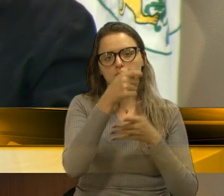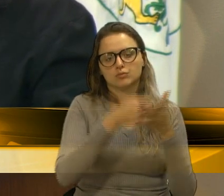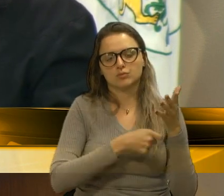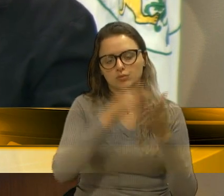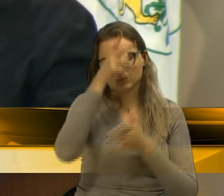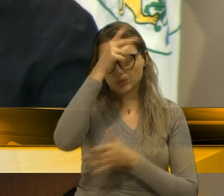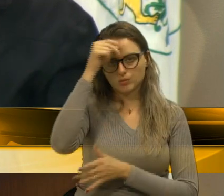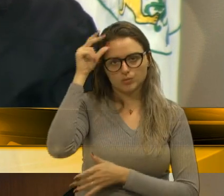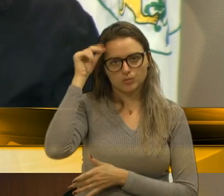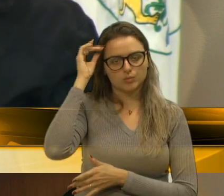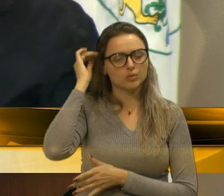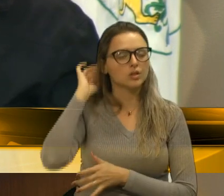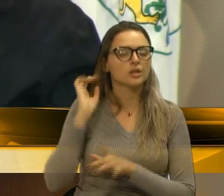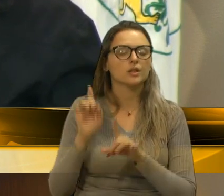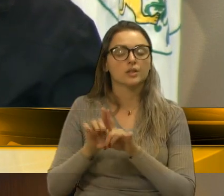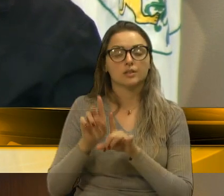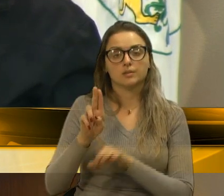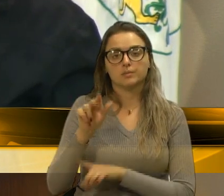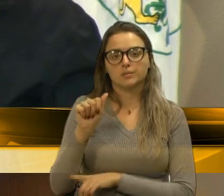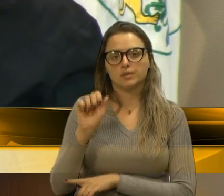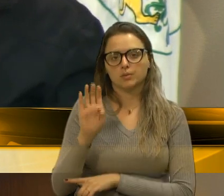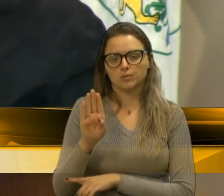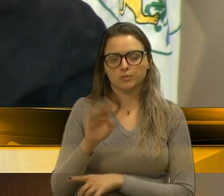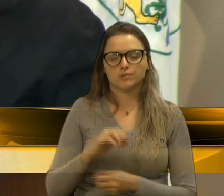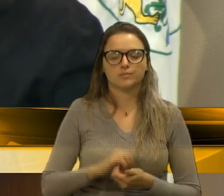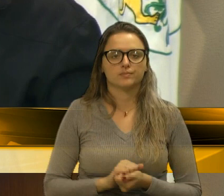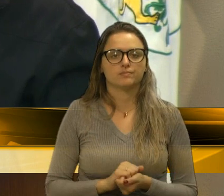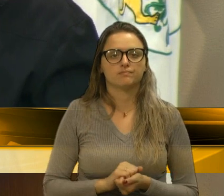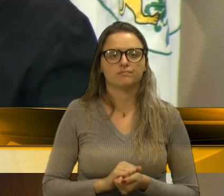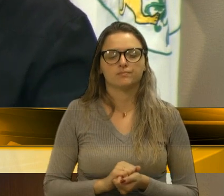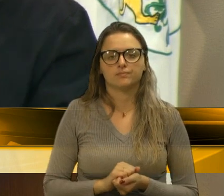o pessoal da União de Bairros. Eu